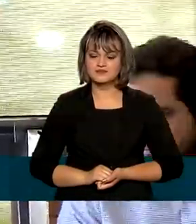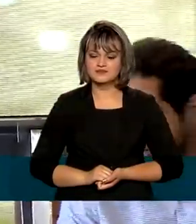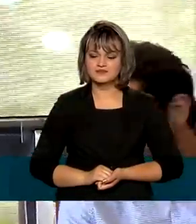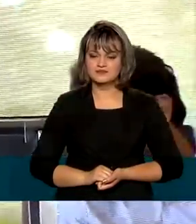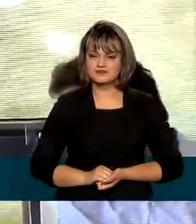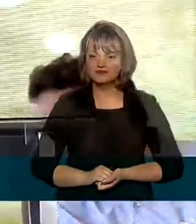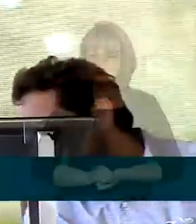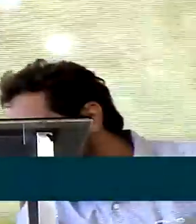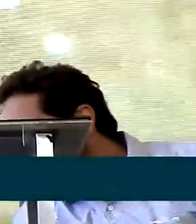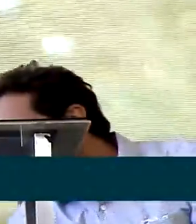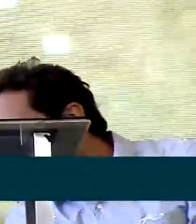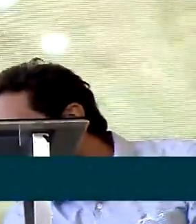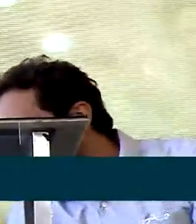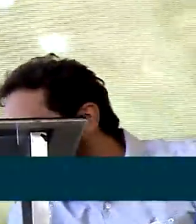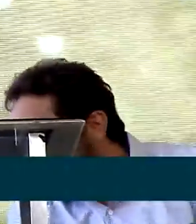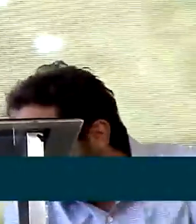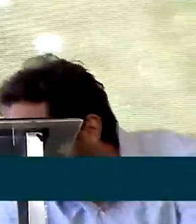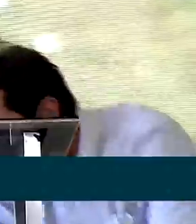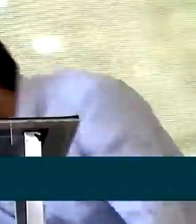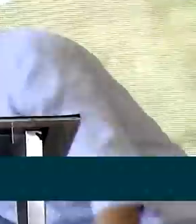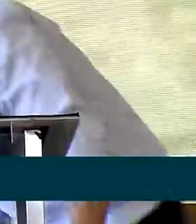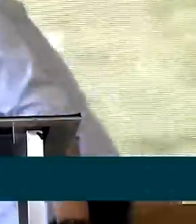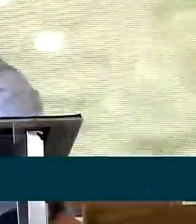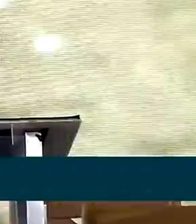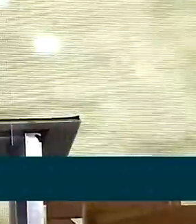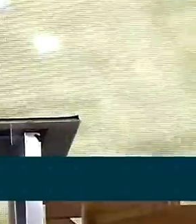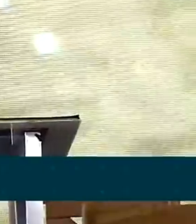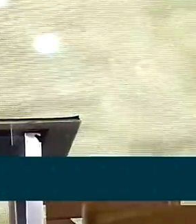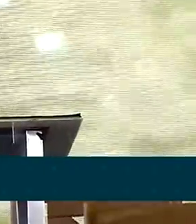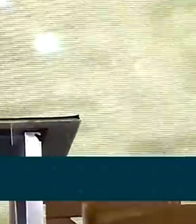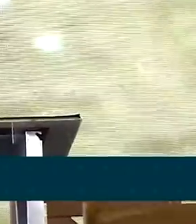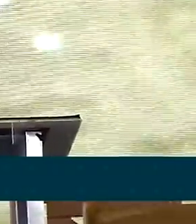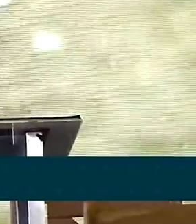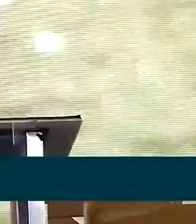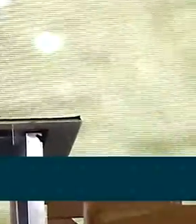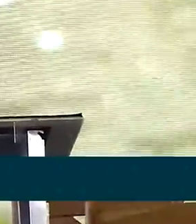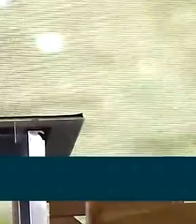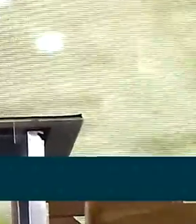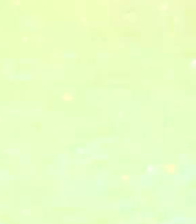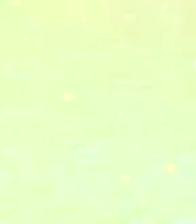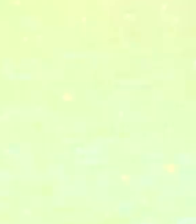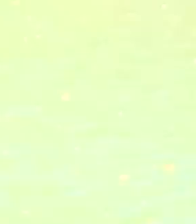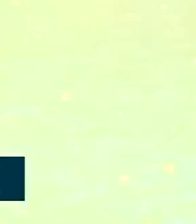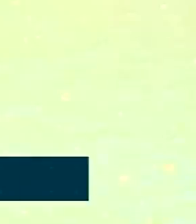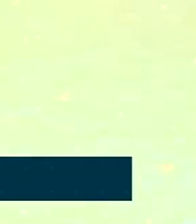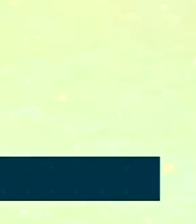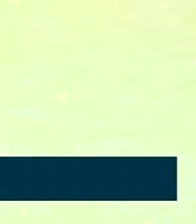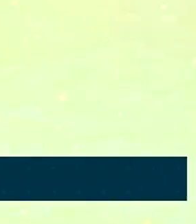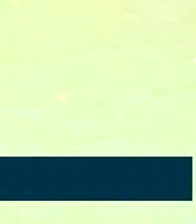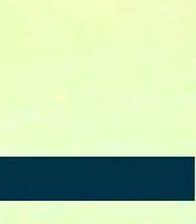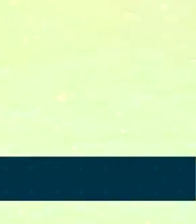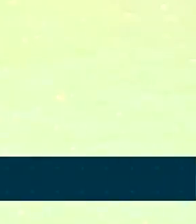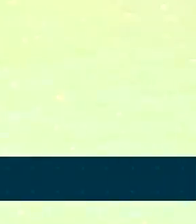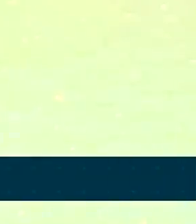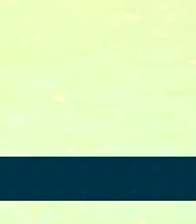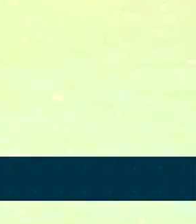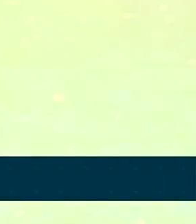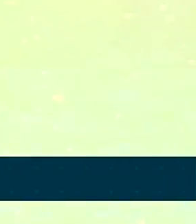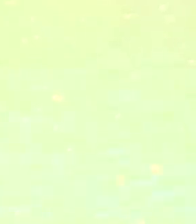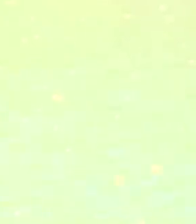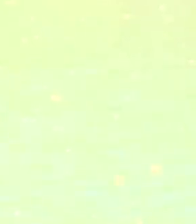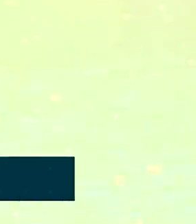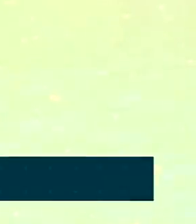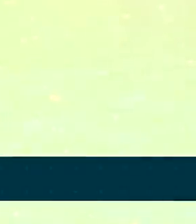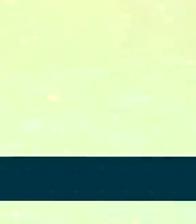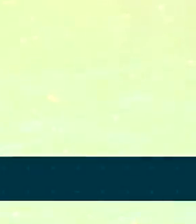importante essa ação e começando aqui, numa região do Cerrado de Minas. O projeto Proáguas Urucuia